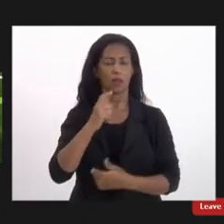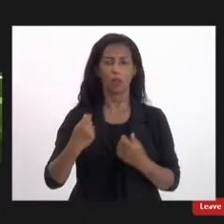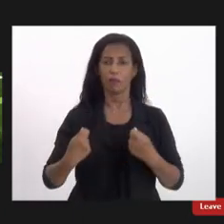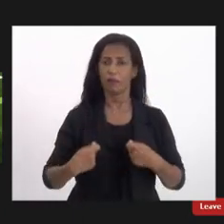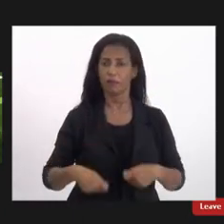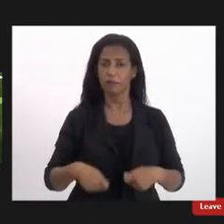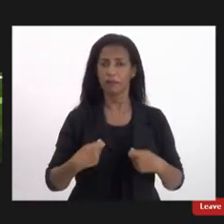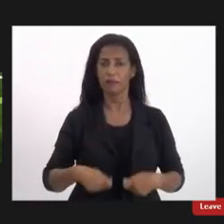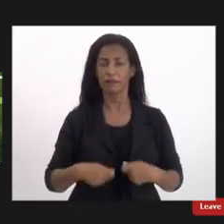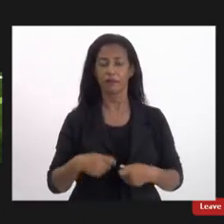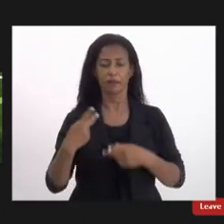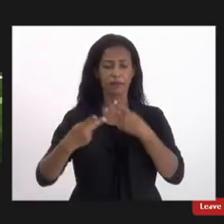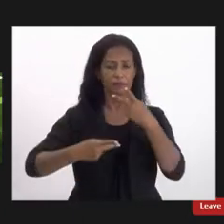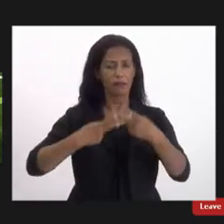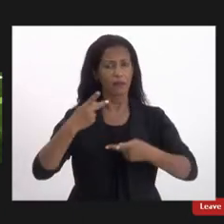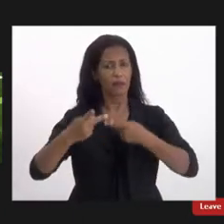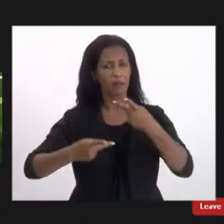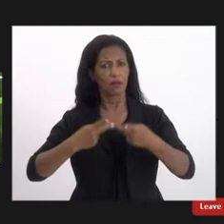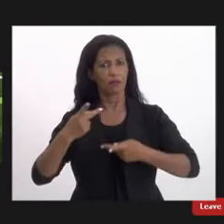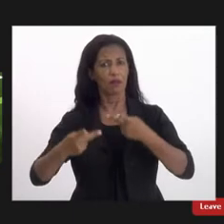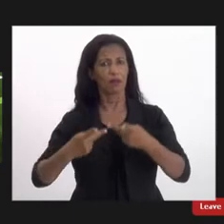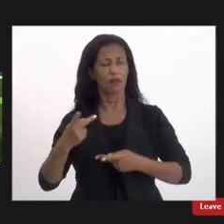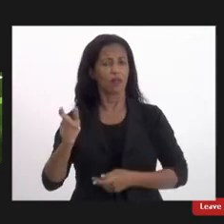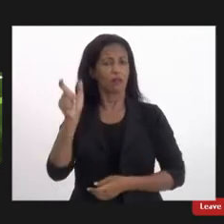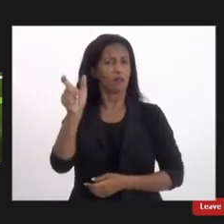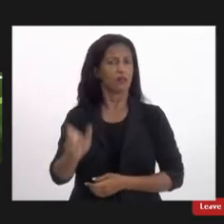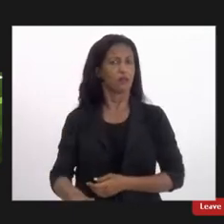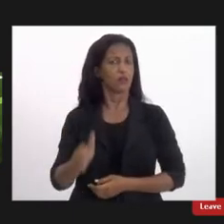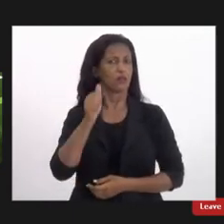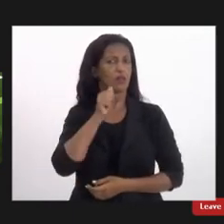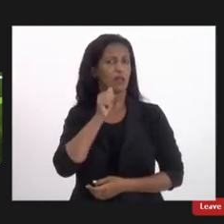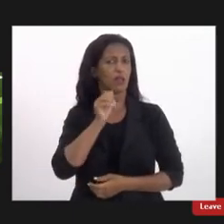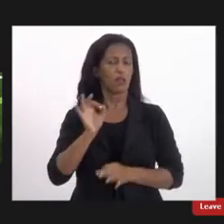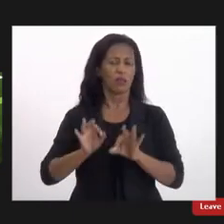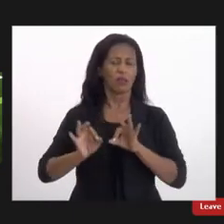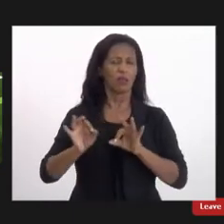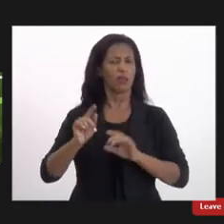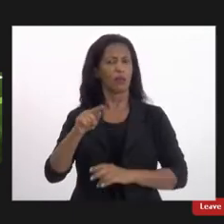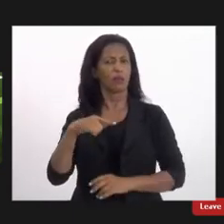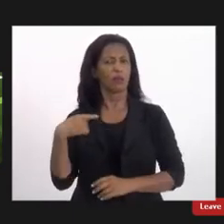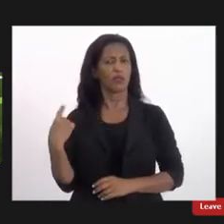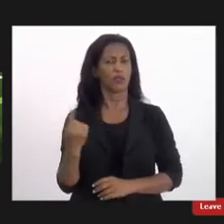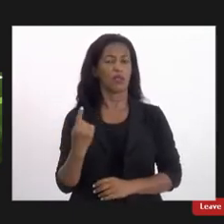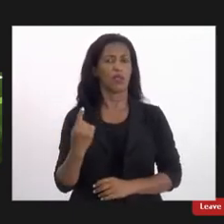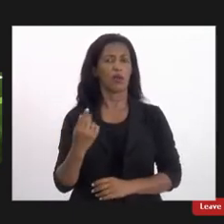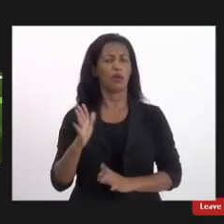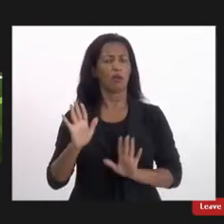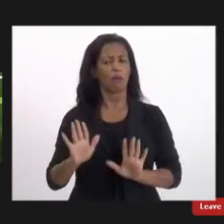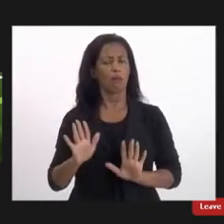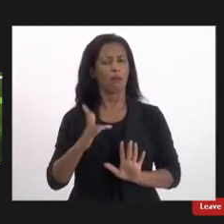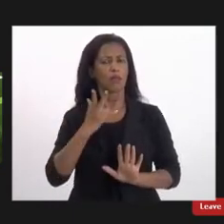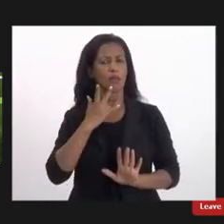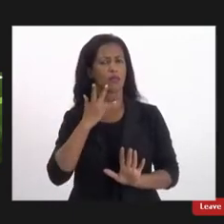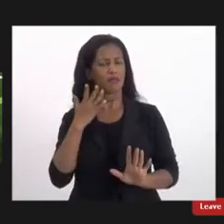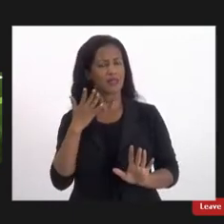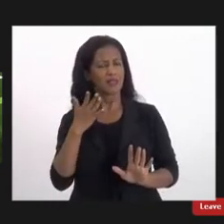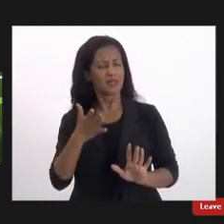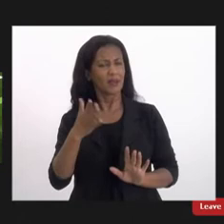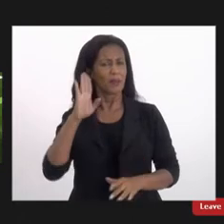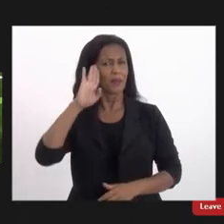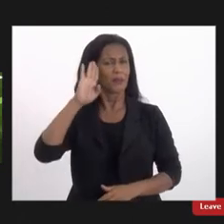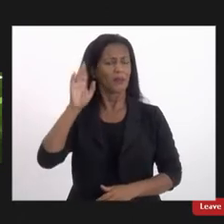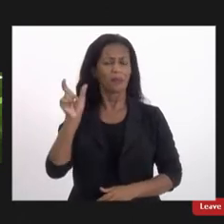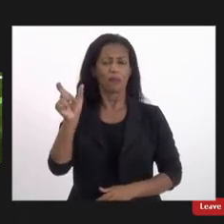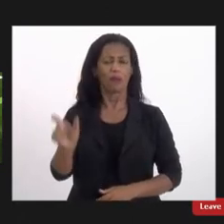falar sobre as mulheres de forma geral mas eu gostaria de fazer um atento que assim